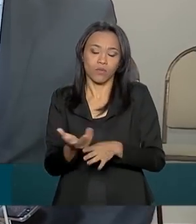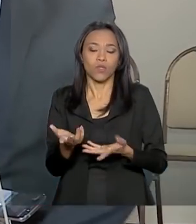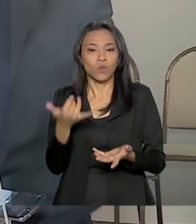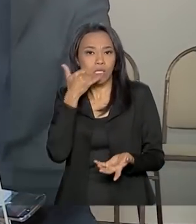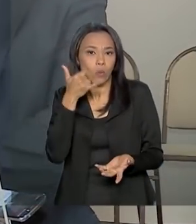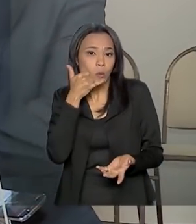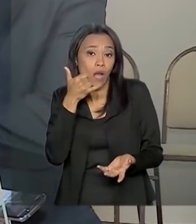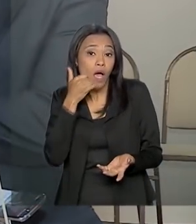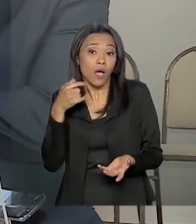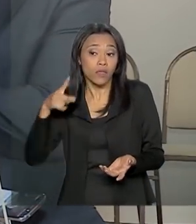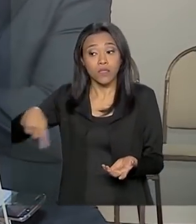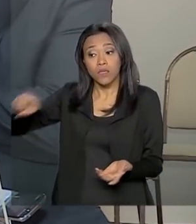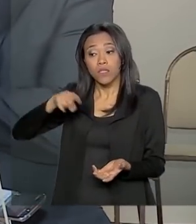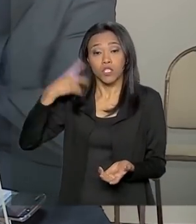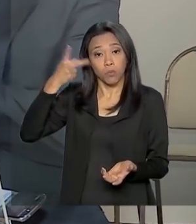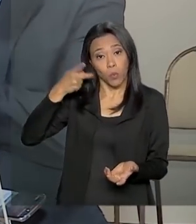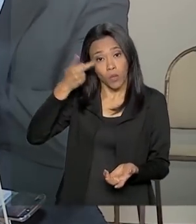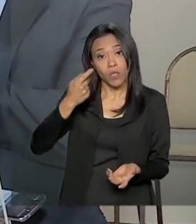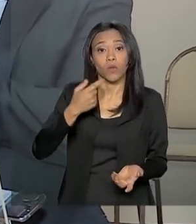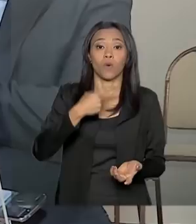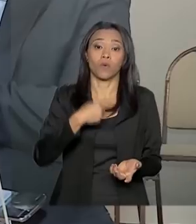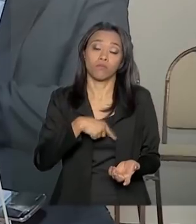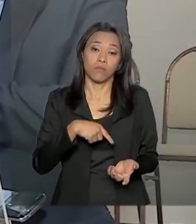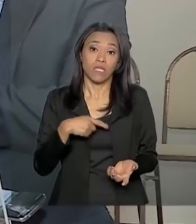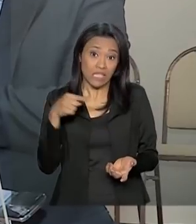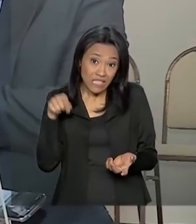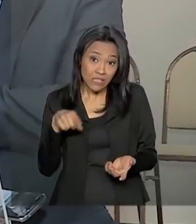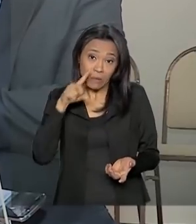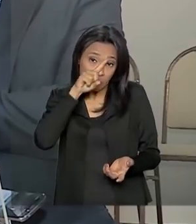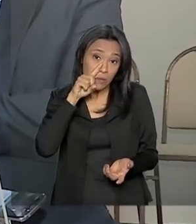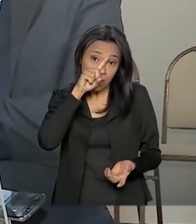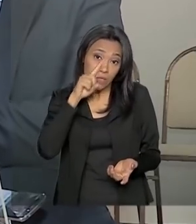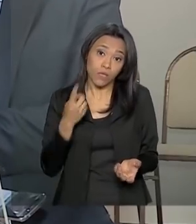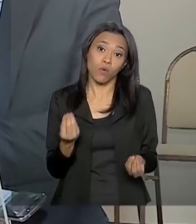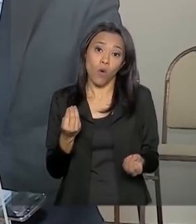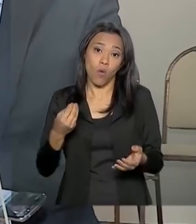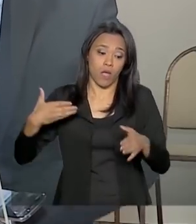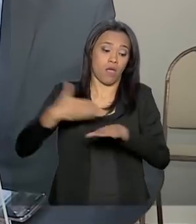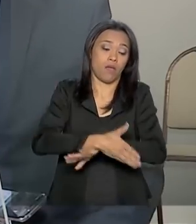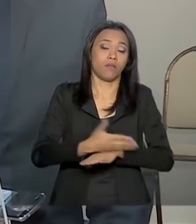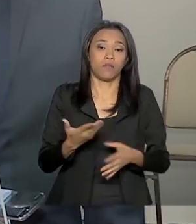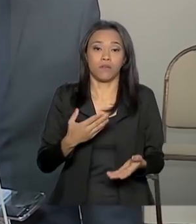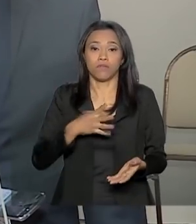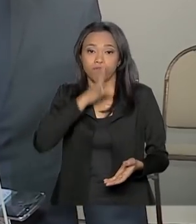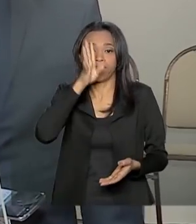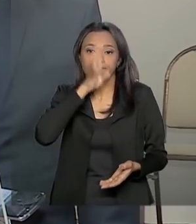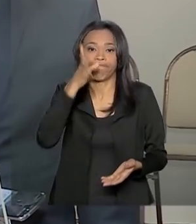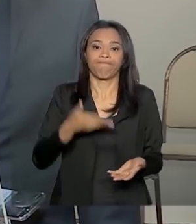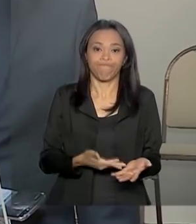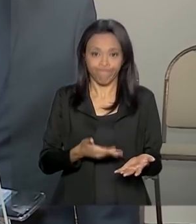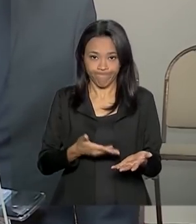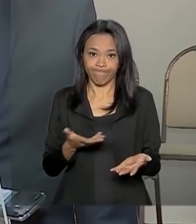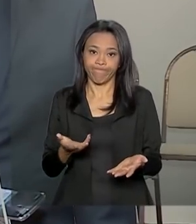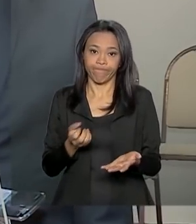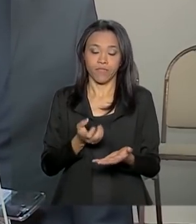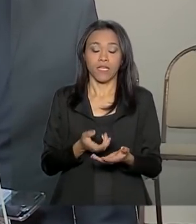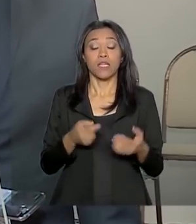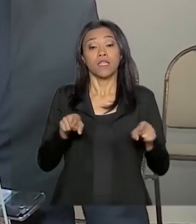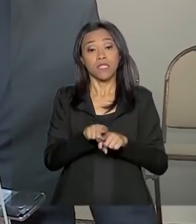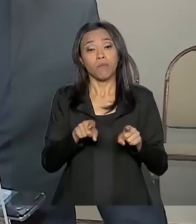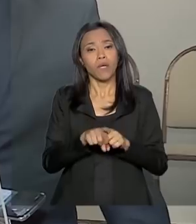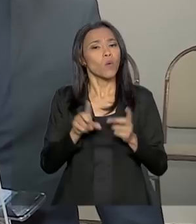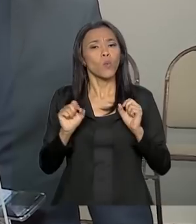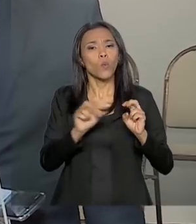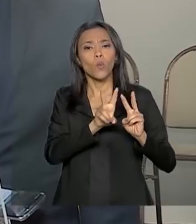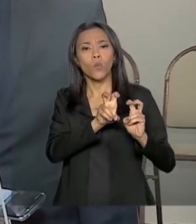Para mim isso é um fato bastante grave, ter havido essa invasão e essa divulgação. E quanto ao conteúdo, no que